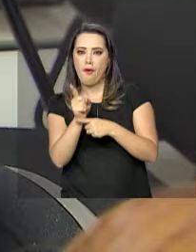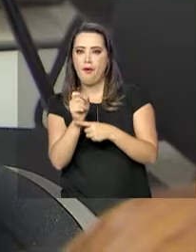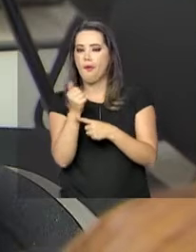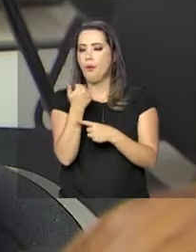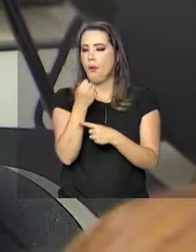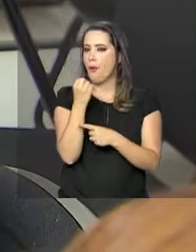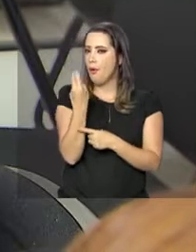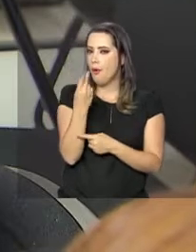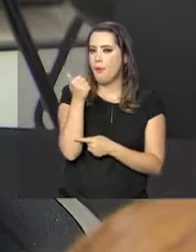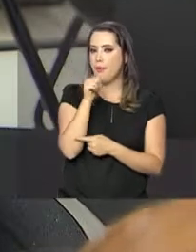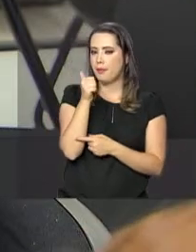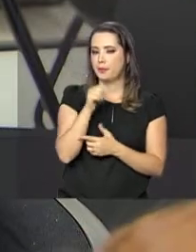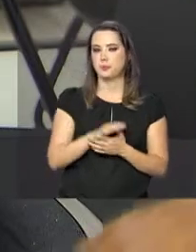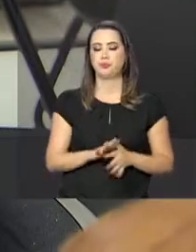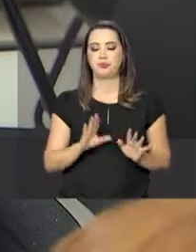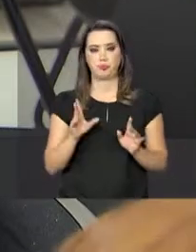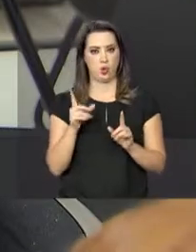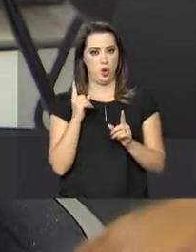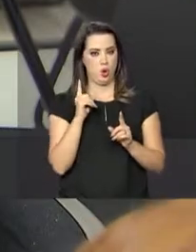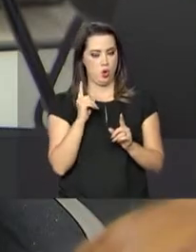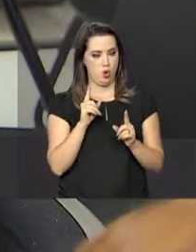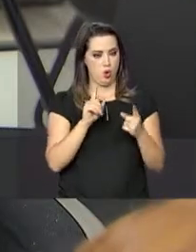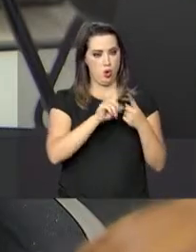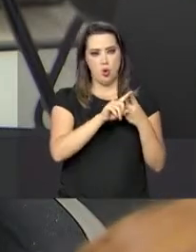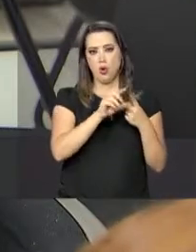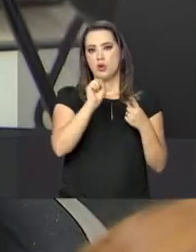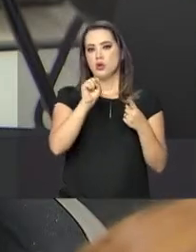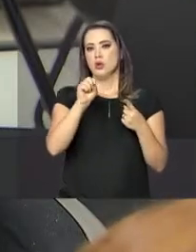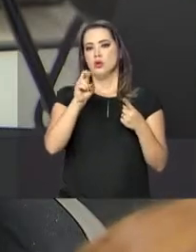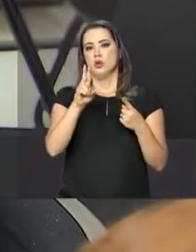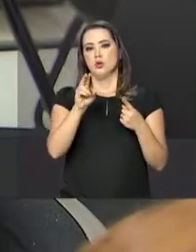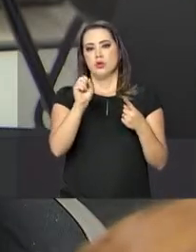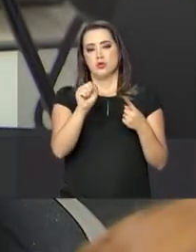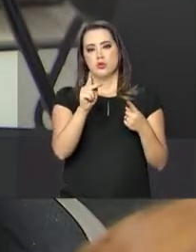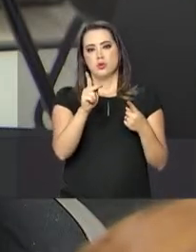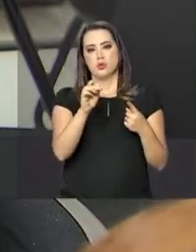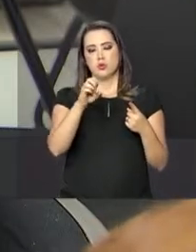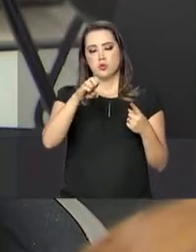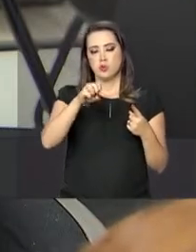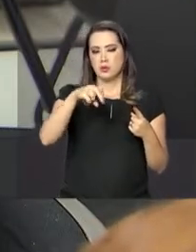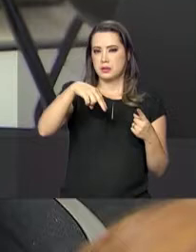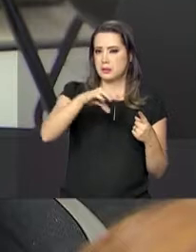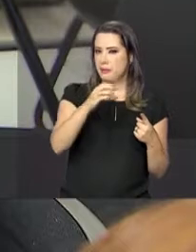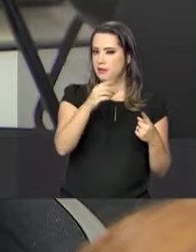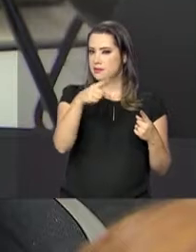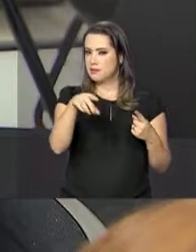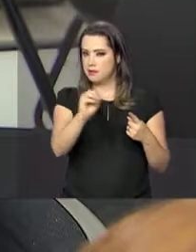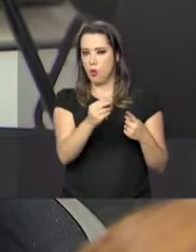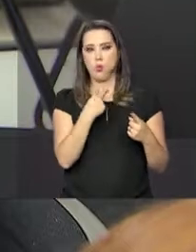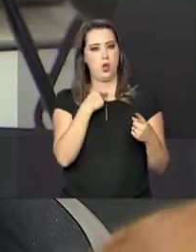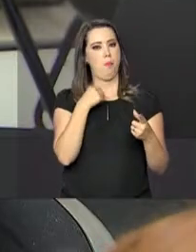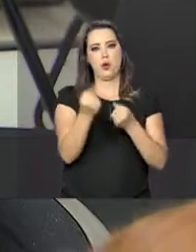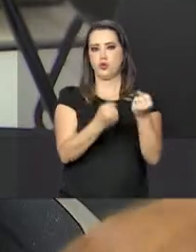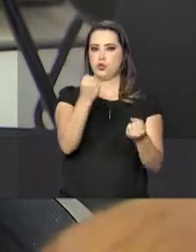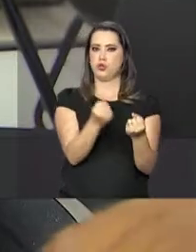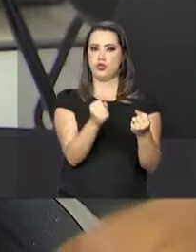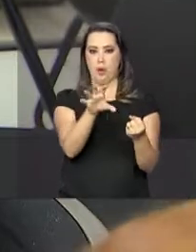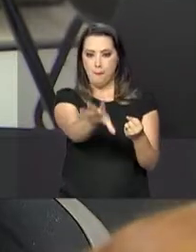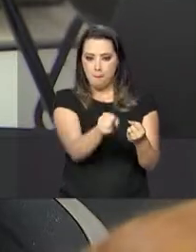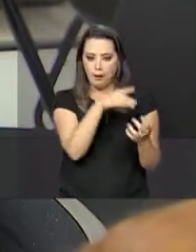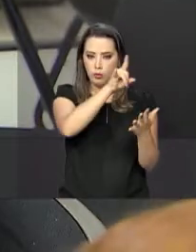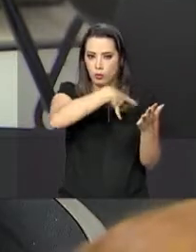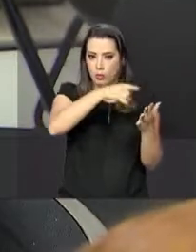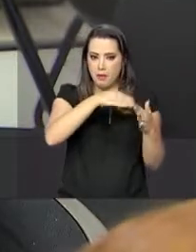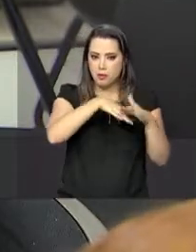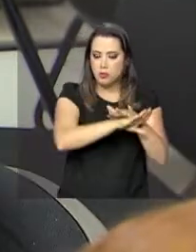Na suspensão ele vai ficar um período sem poder dirigir e depois ele vai receber a habilitação dele normalmente, ele vai poder voltar